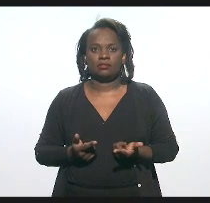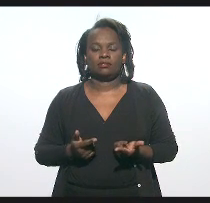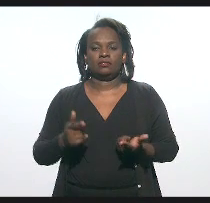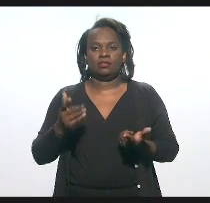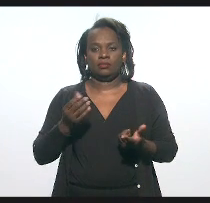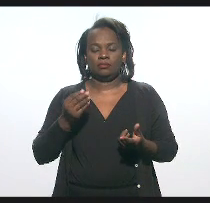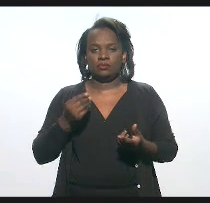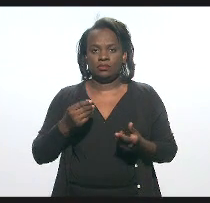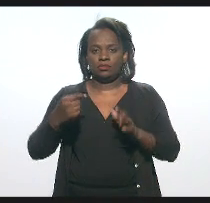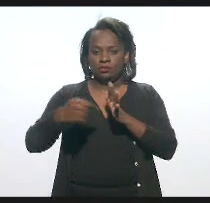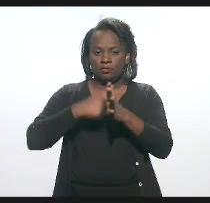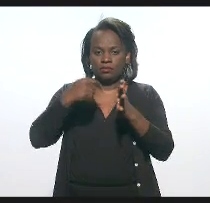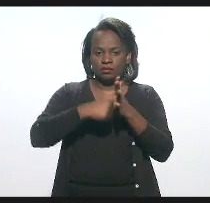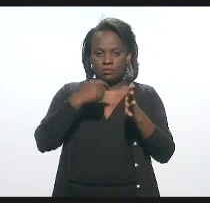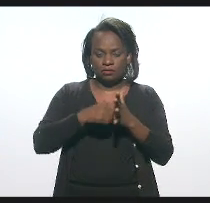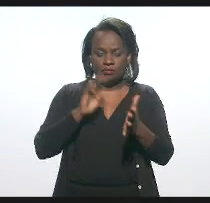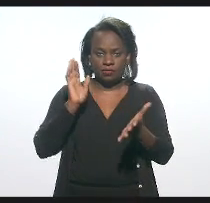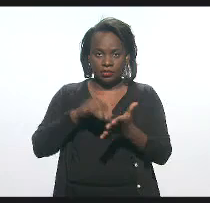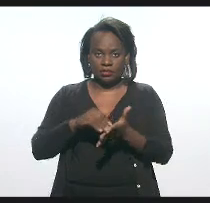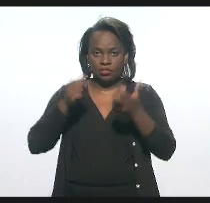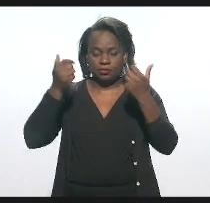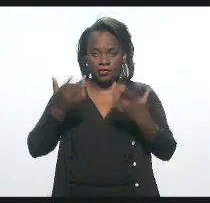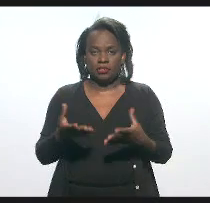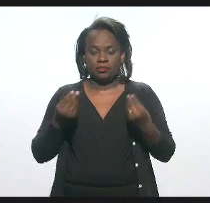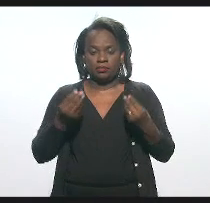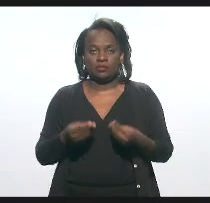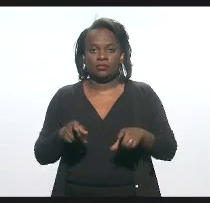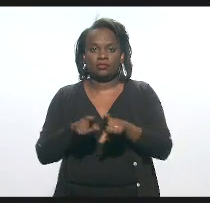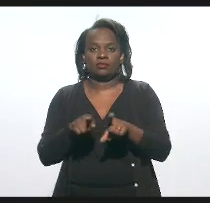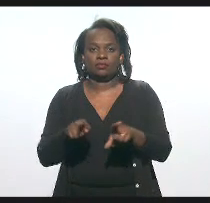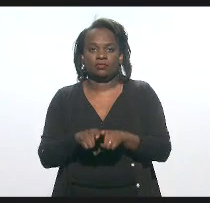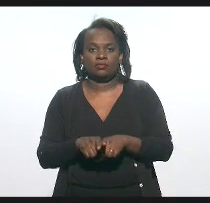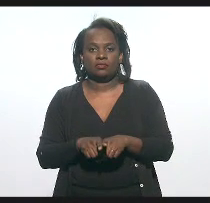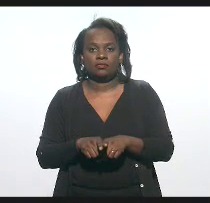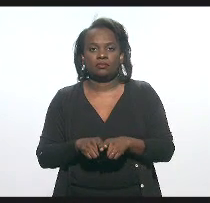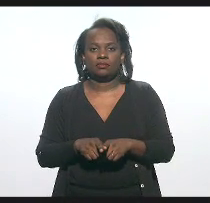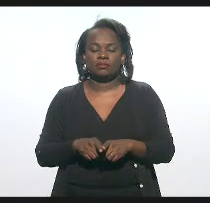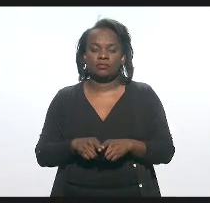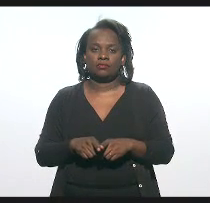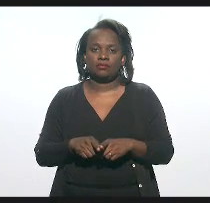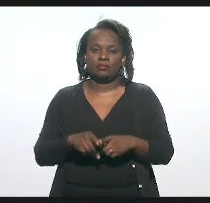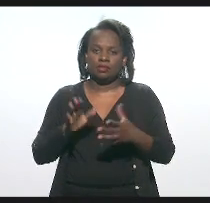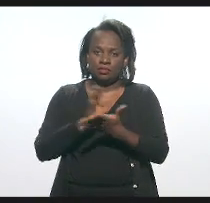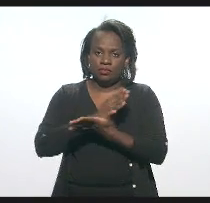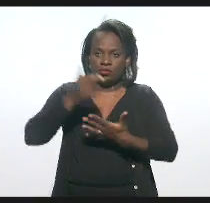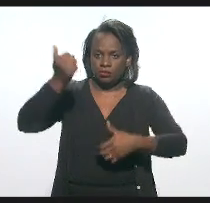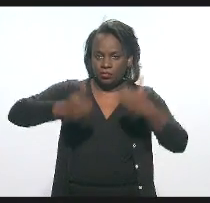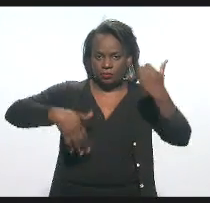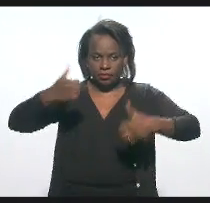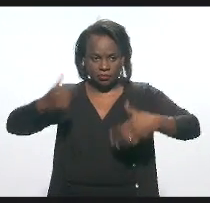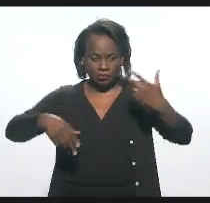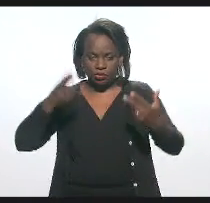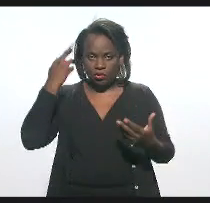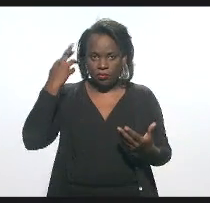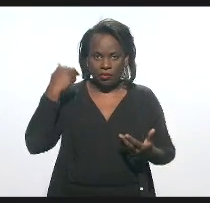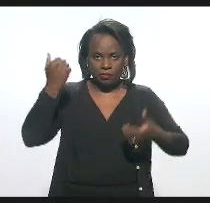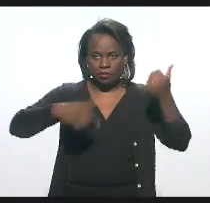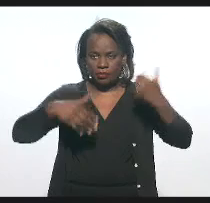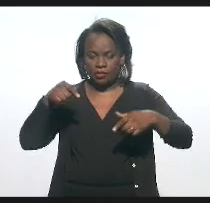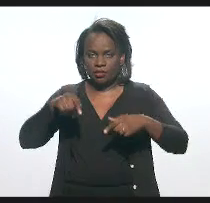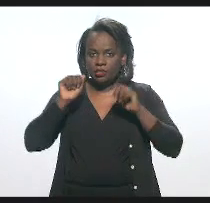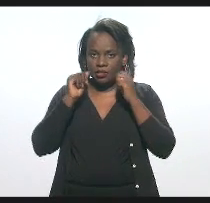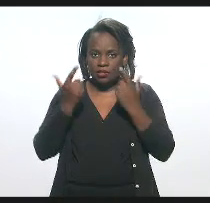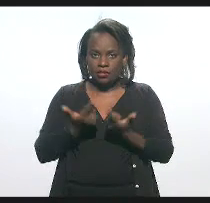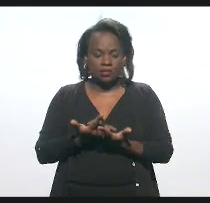bastante abordado no expediente final e também em algumas falas durante o expediente normal aqui na